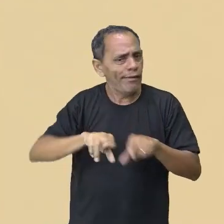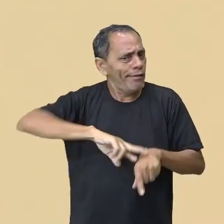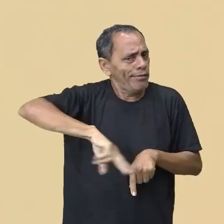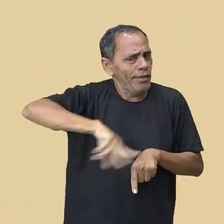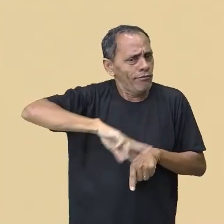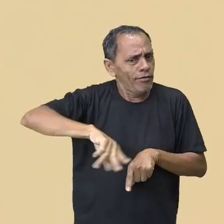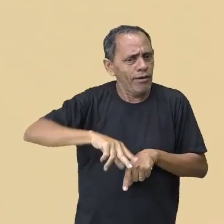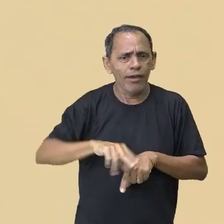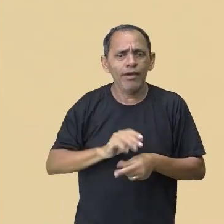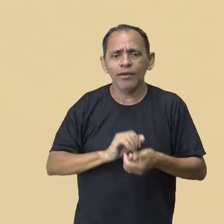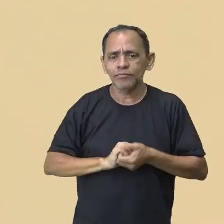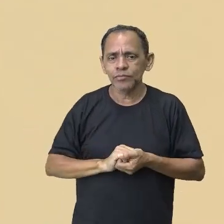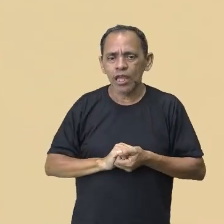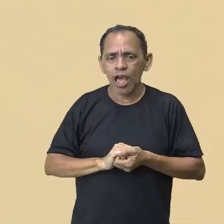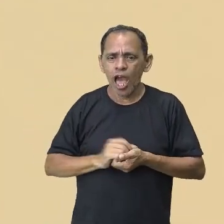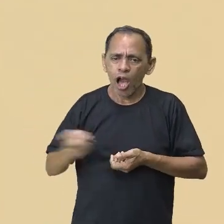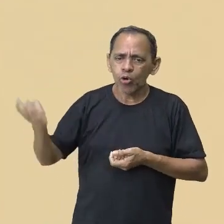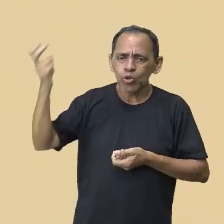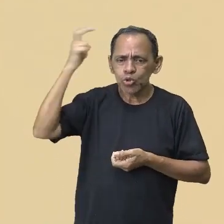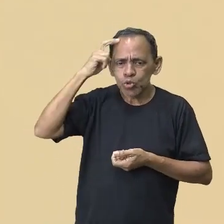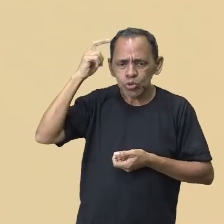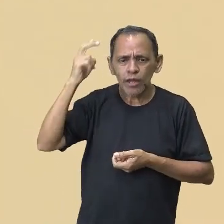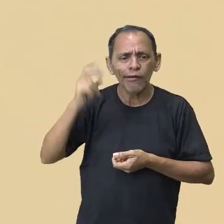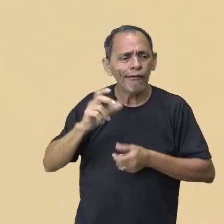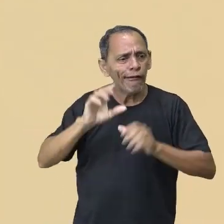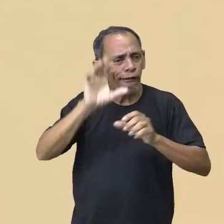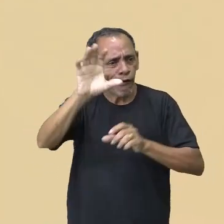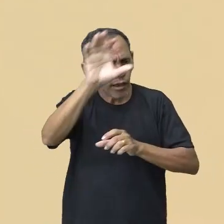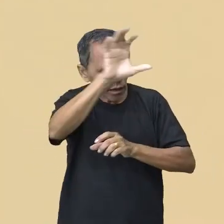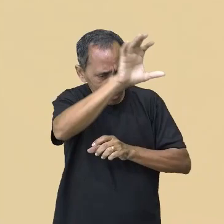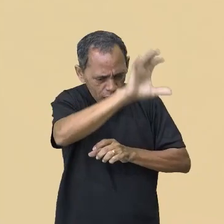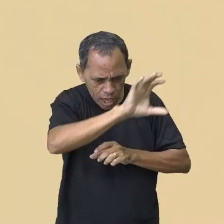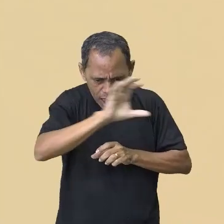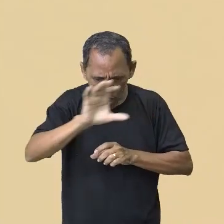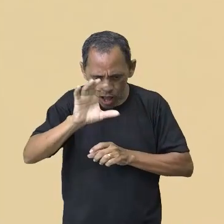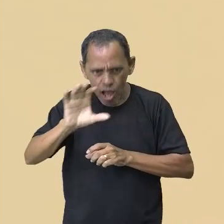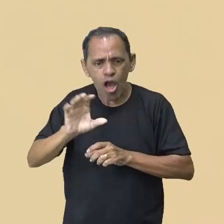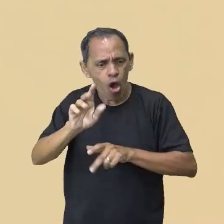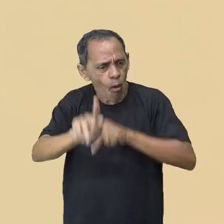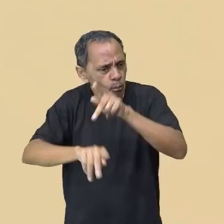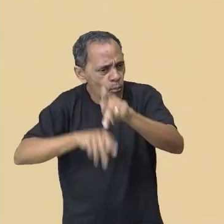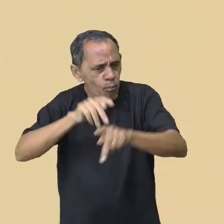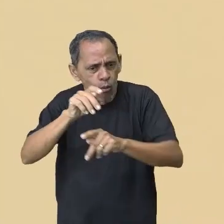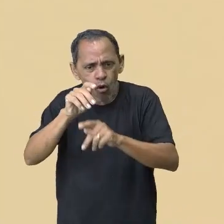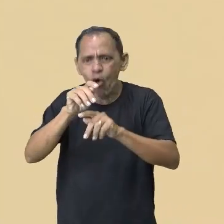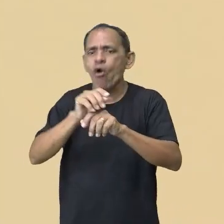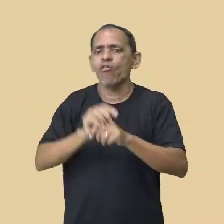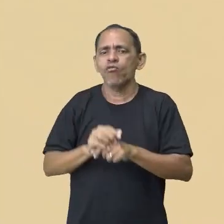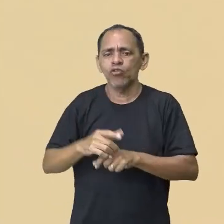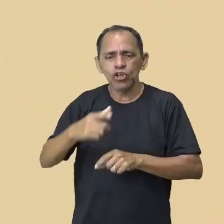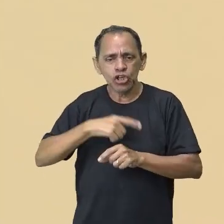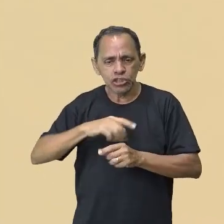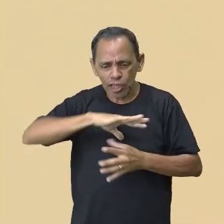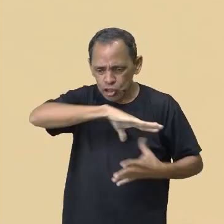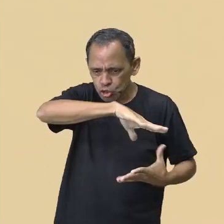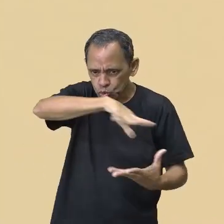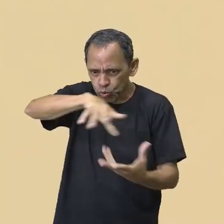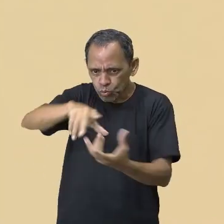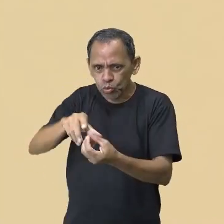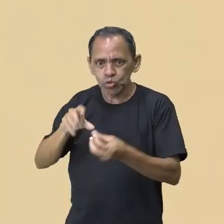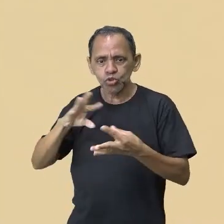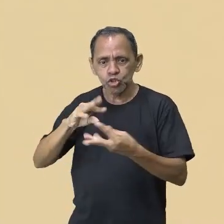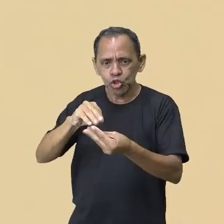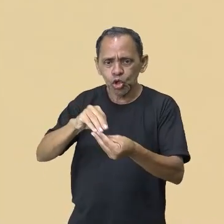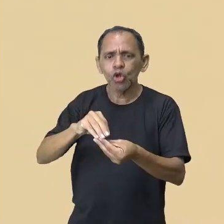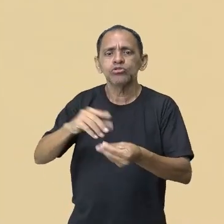no Amazonas, só no Brasil. Cada região, cada povo espalhado pelo mundo possui a sua